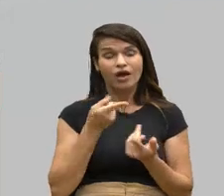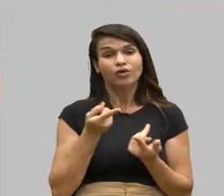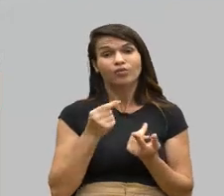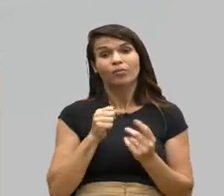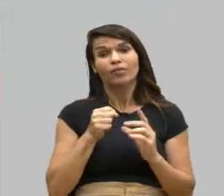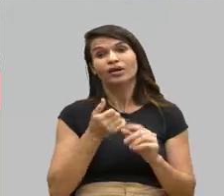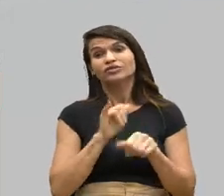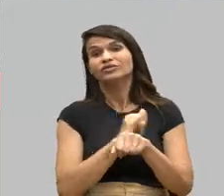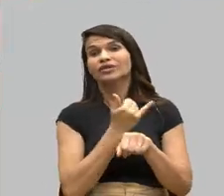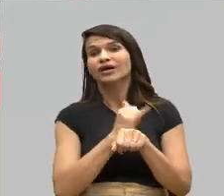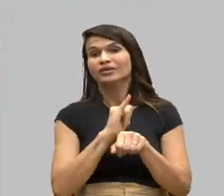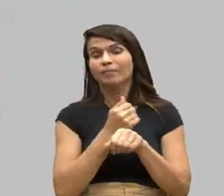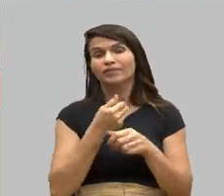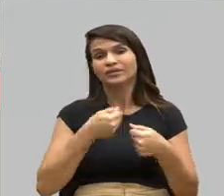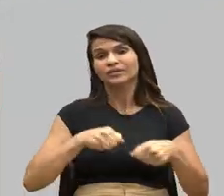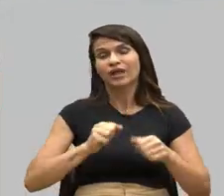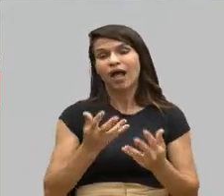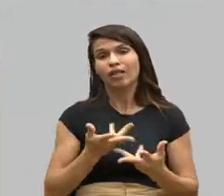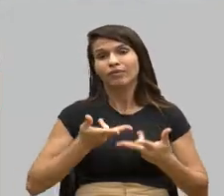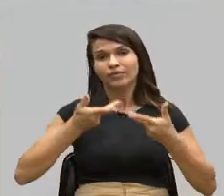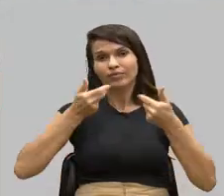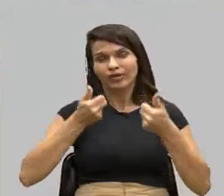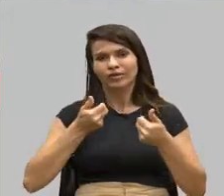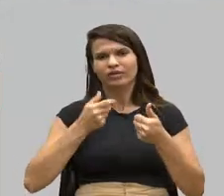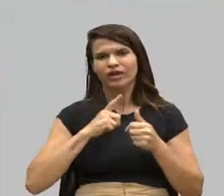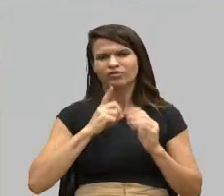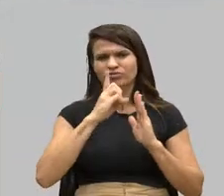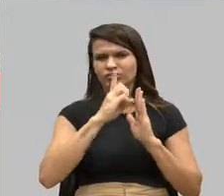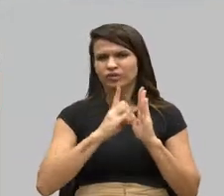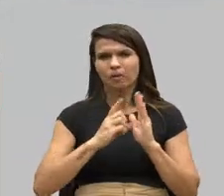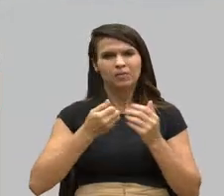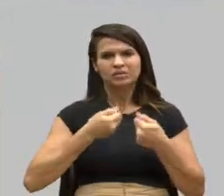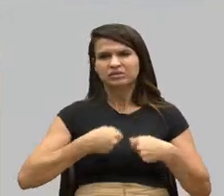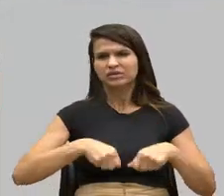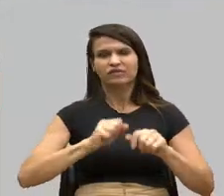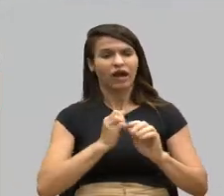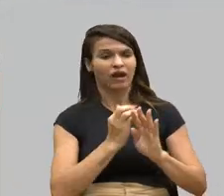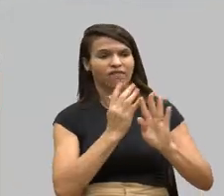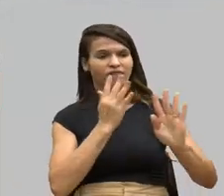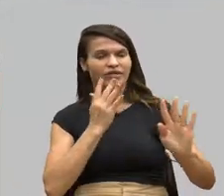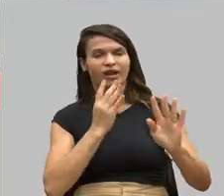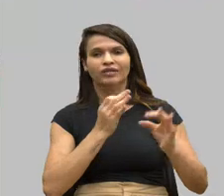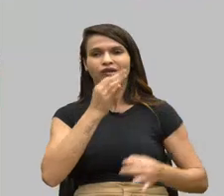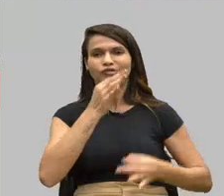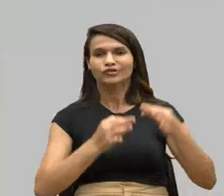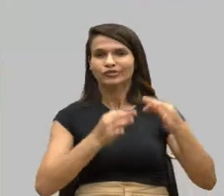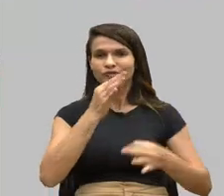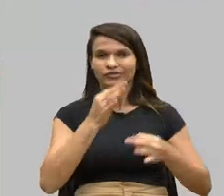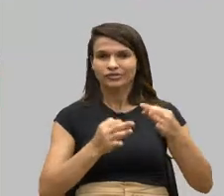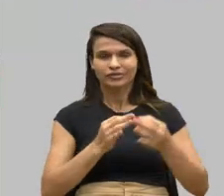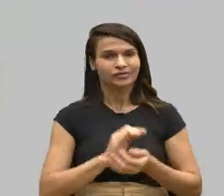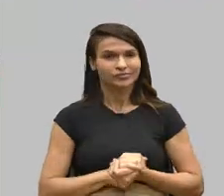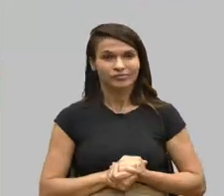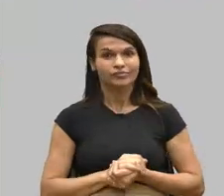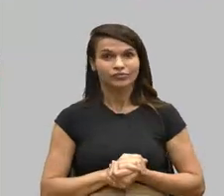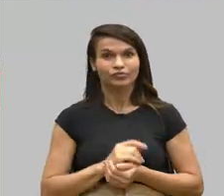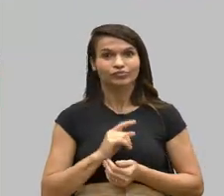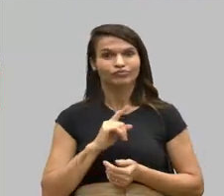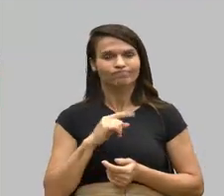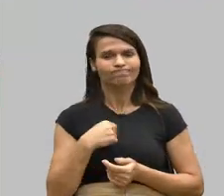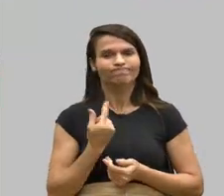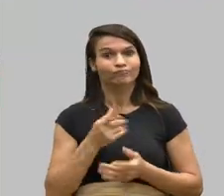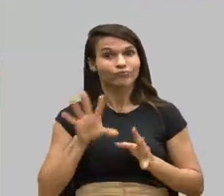aprimorá-la. Já tem um direito em que ele disse que não precisa ficar na fila da justiça, esse não está na apostila. Então, eu vou pedir para